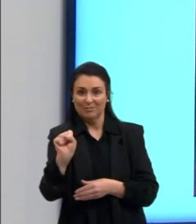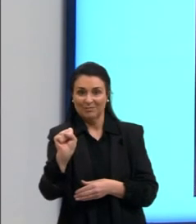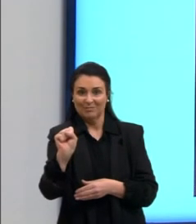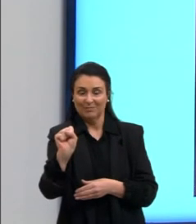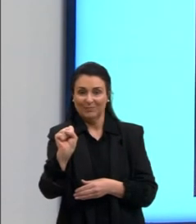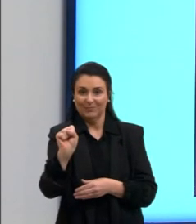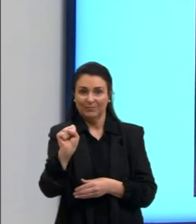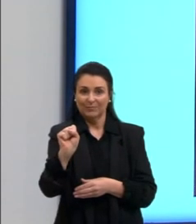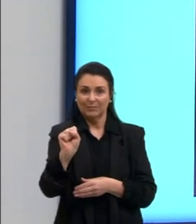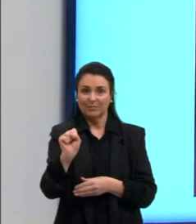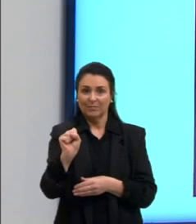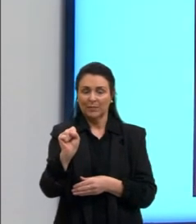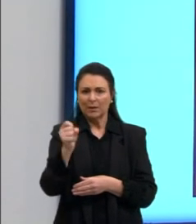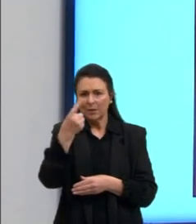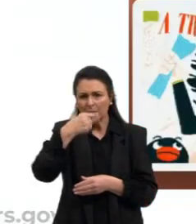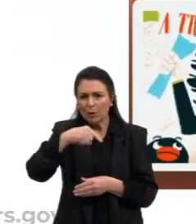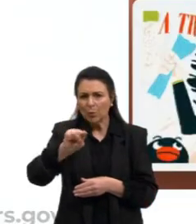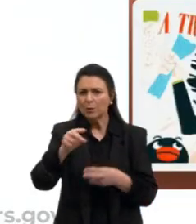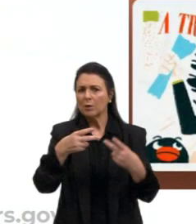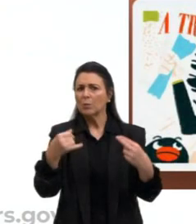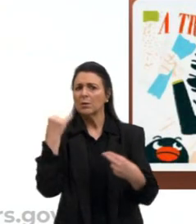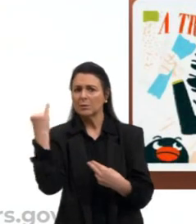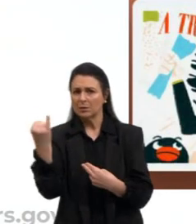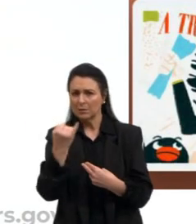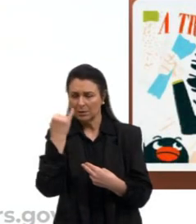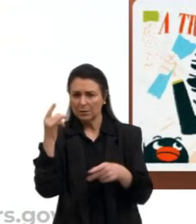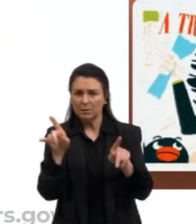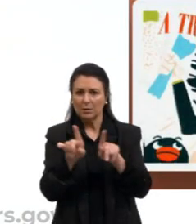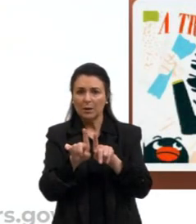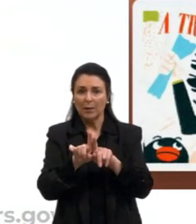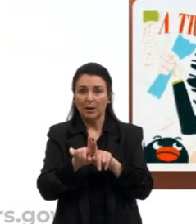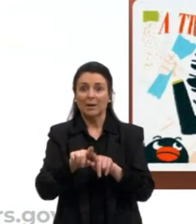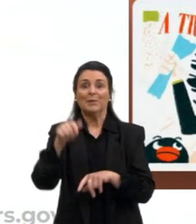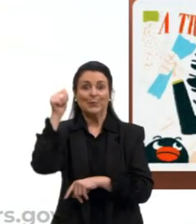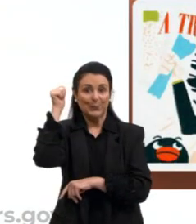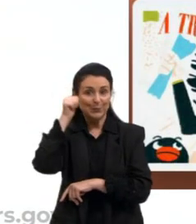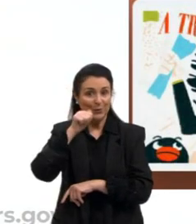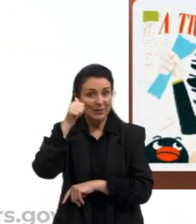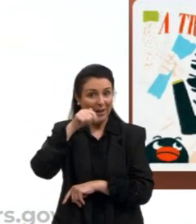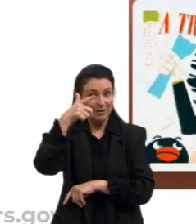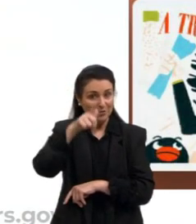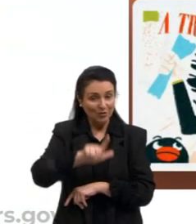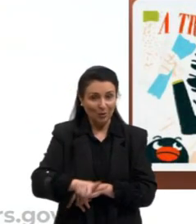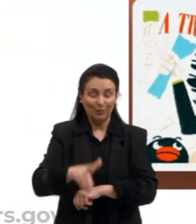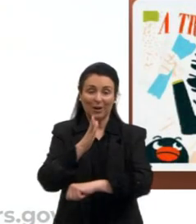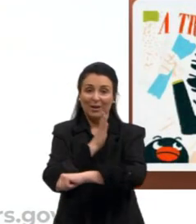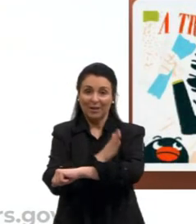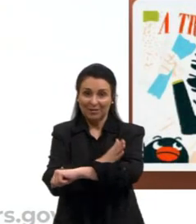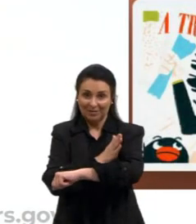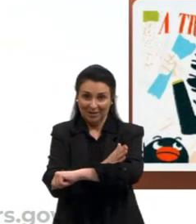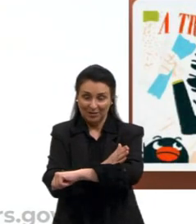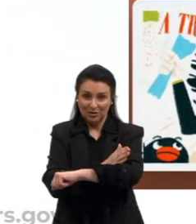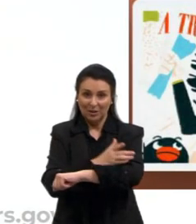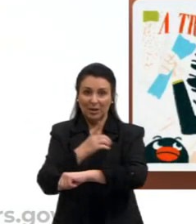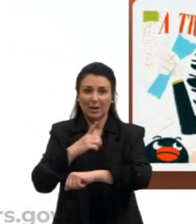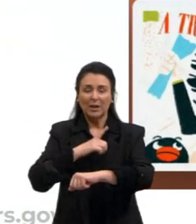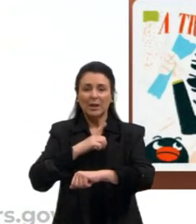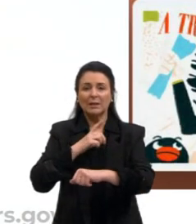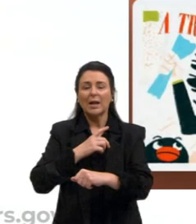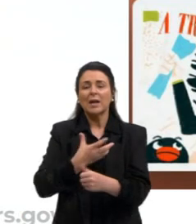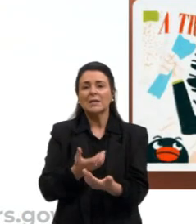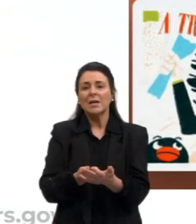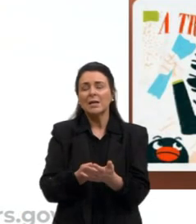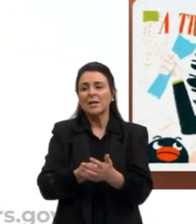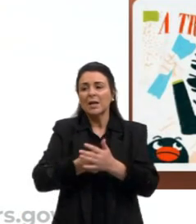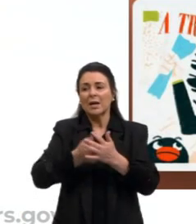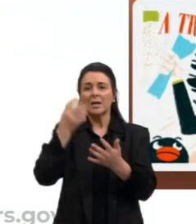E aqui a gente vai falar sobre uma outra questão importante, que são as mulheres na Idade Média. Tem esse podcast da Débora